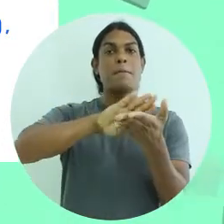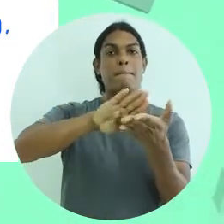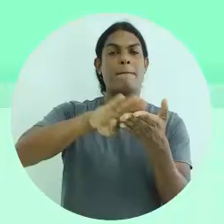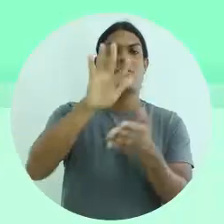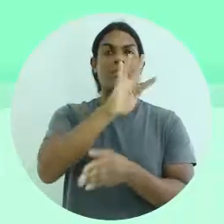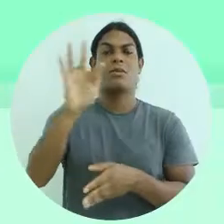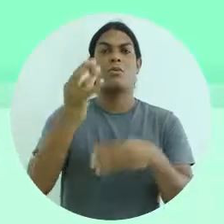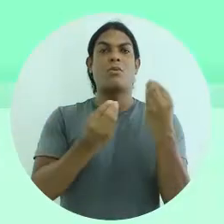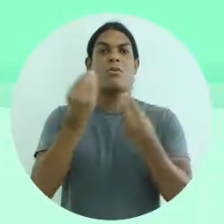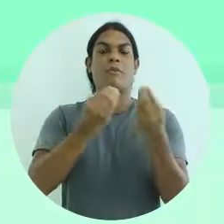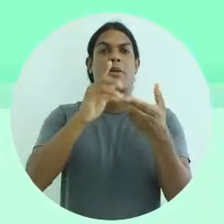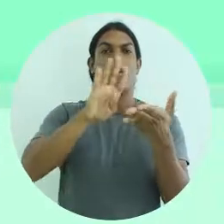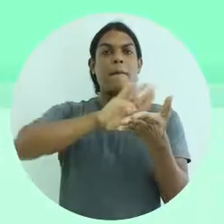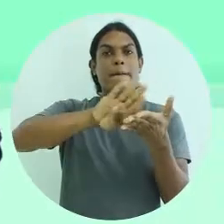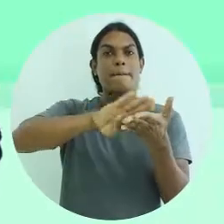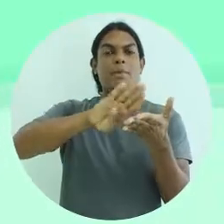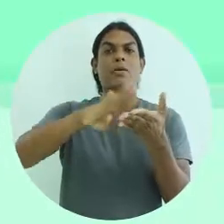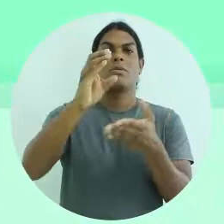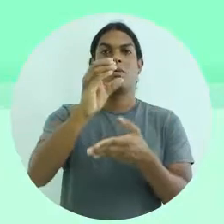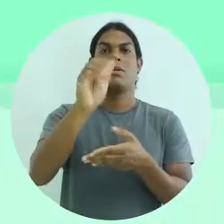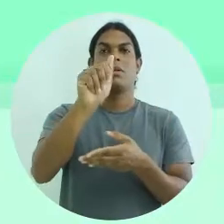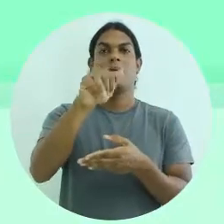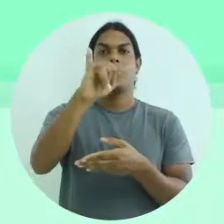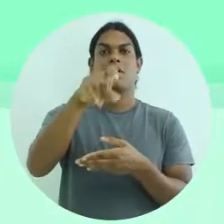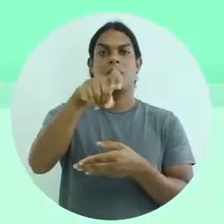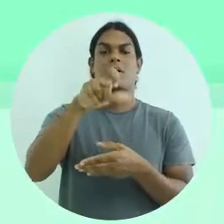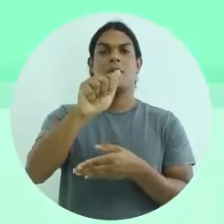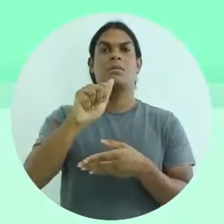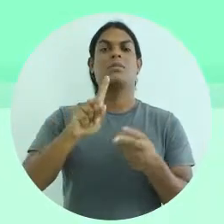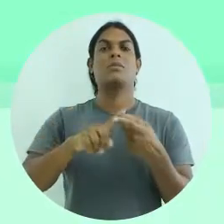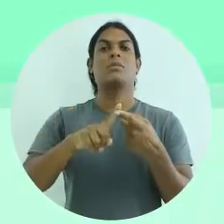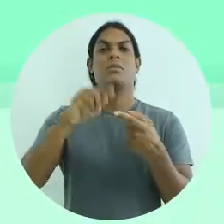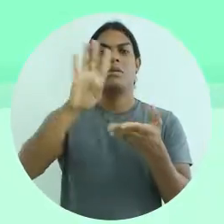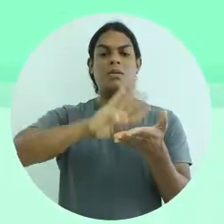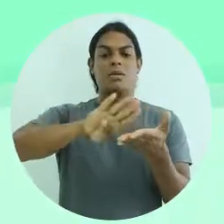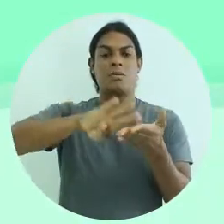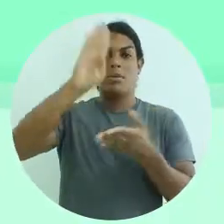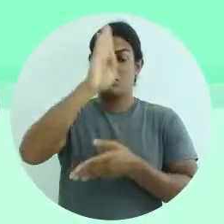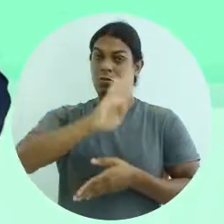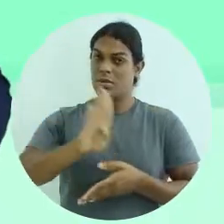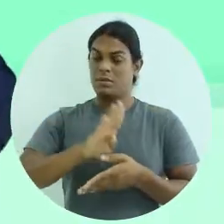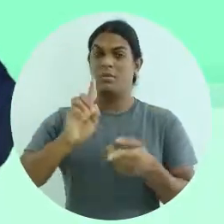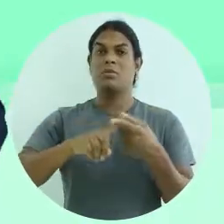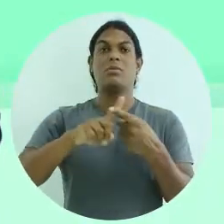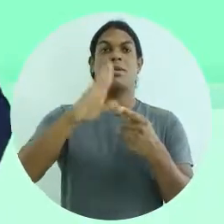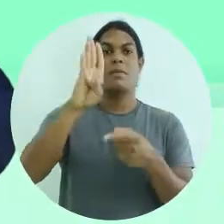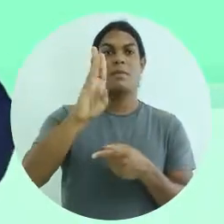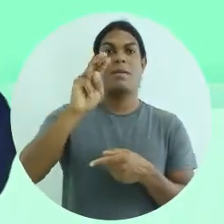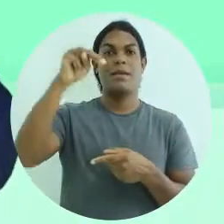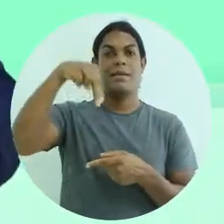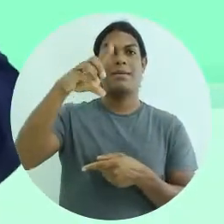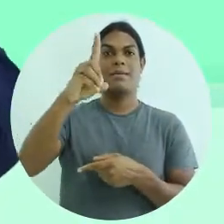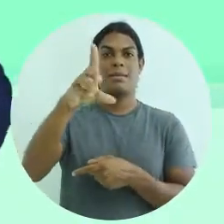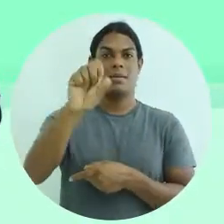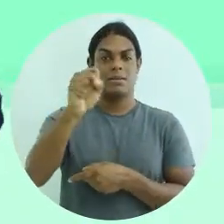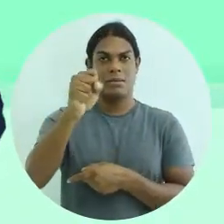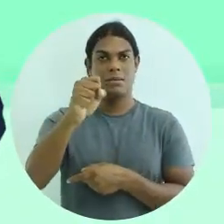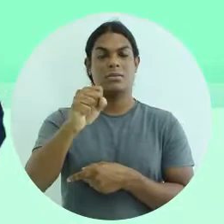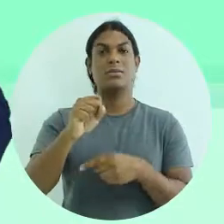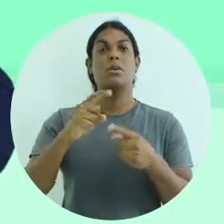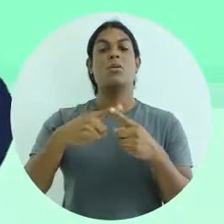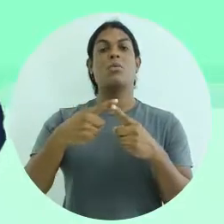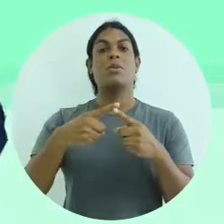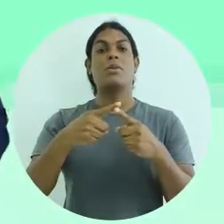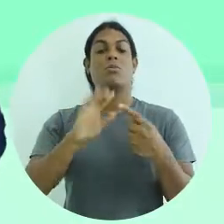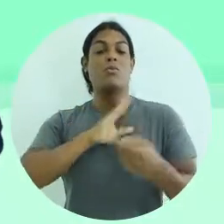como o Banco do Brasil, Caixa Econômica, o BNDES, que são bancos do governo que apoiam esse